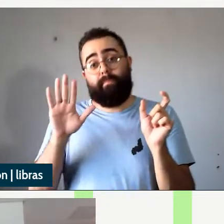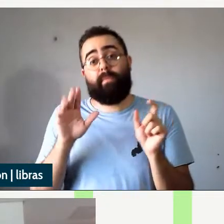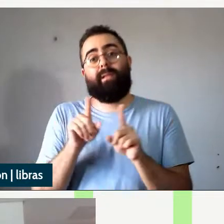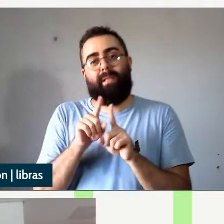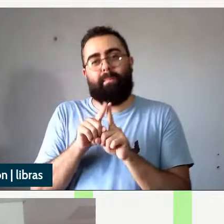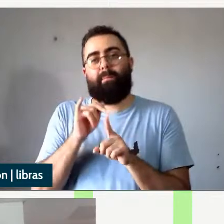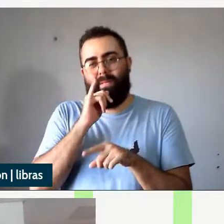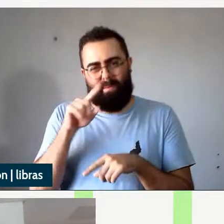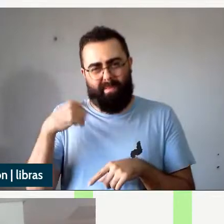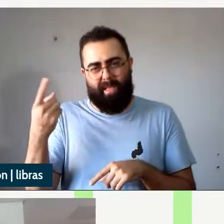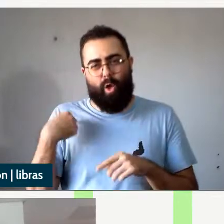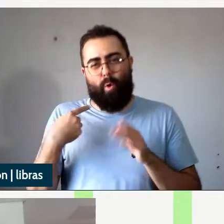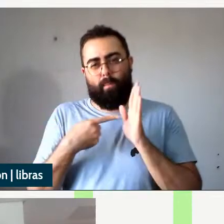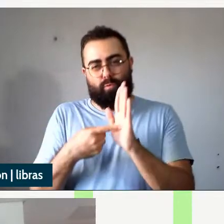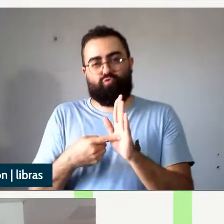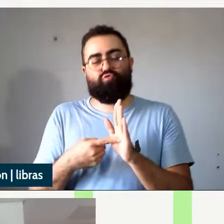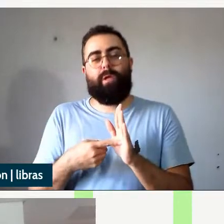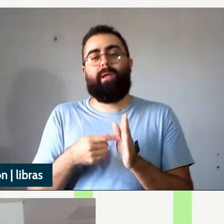Zé que eu dei